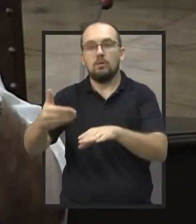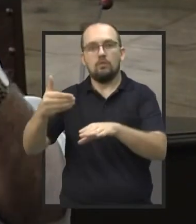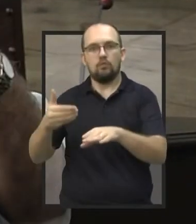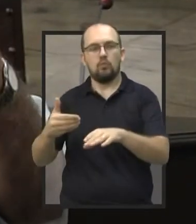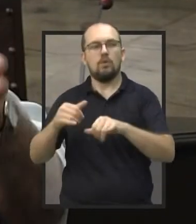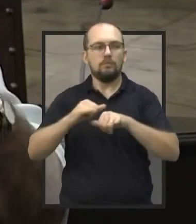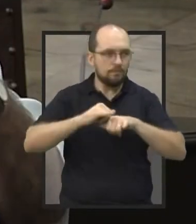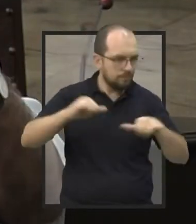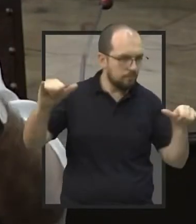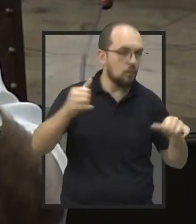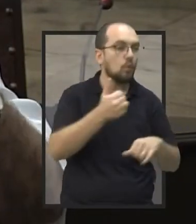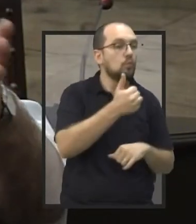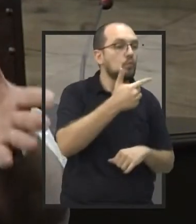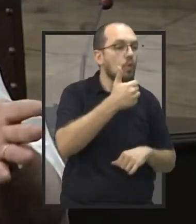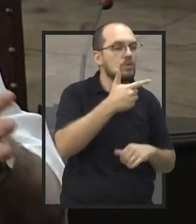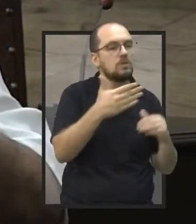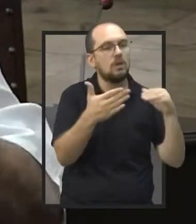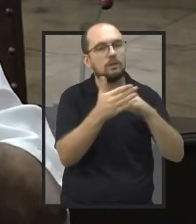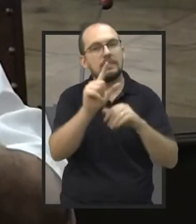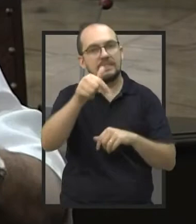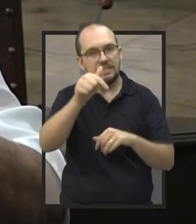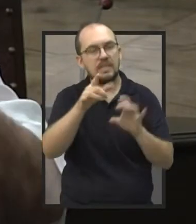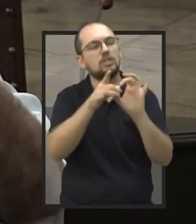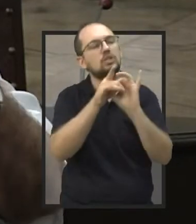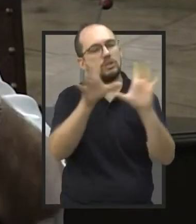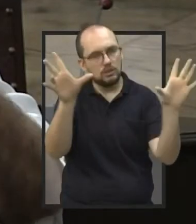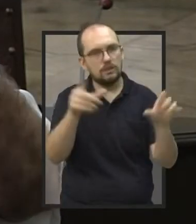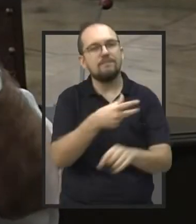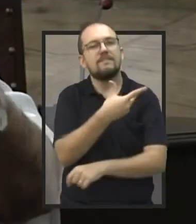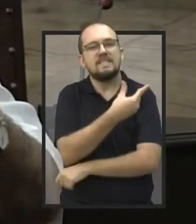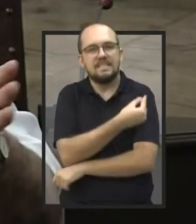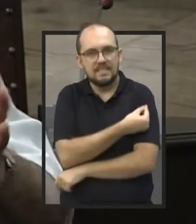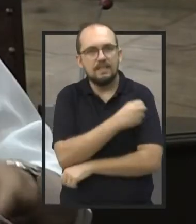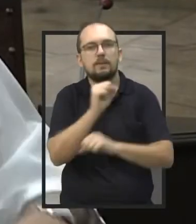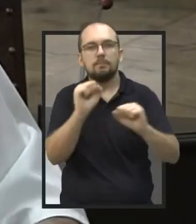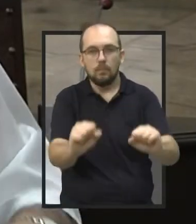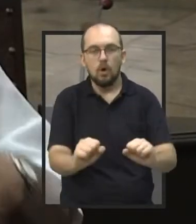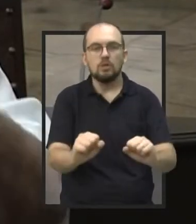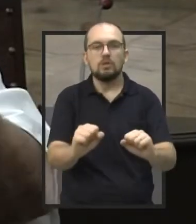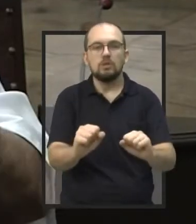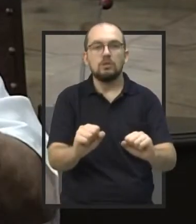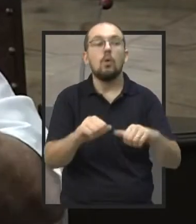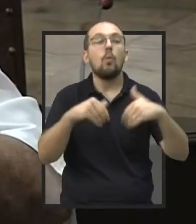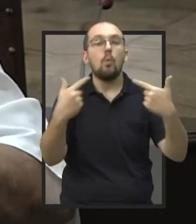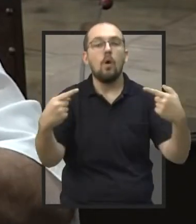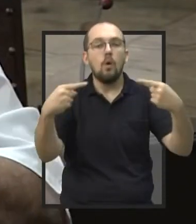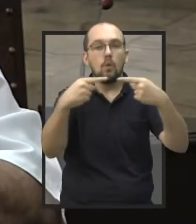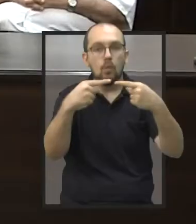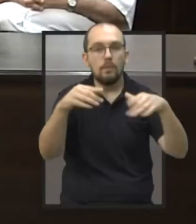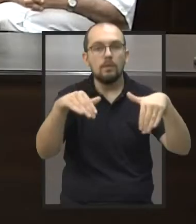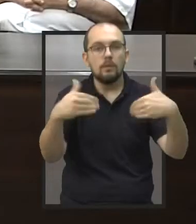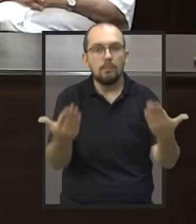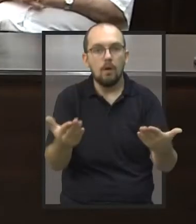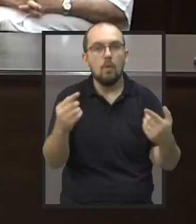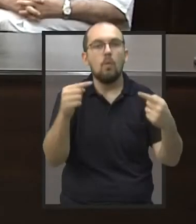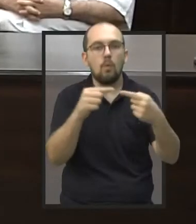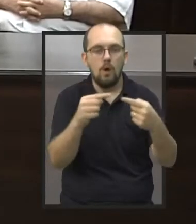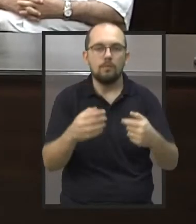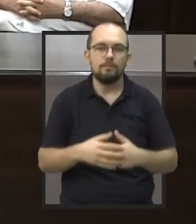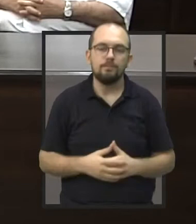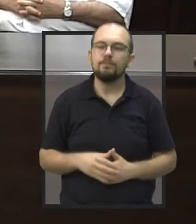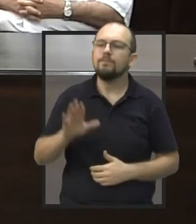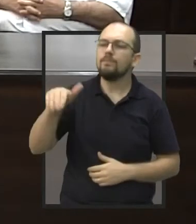anos podem tomar a vacina. E indicou qual a vacina que a pessoa vai tomar. Vereador,